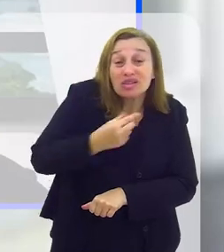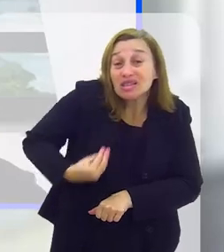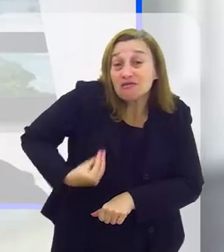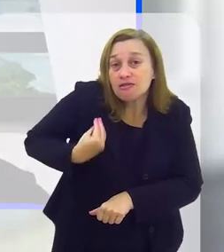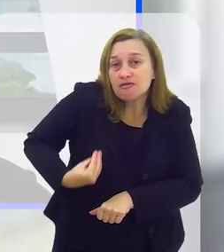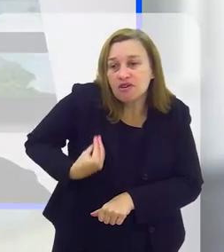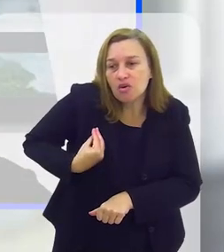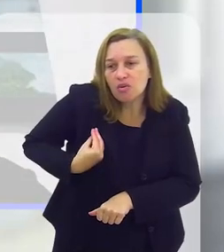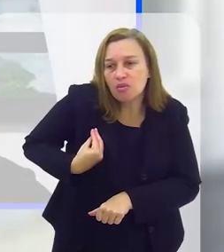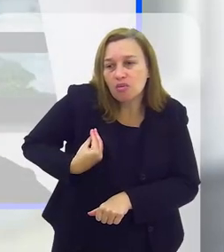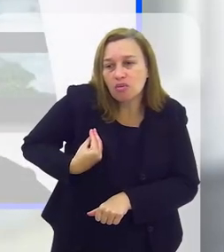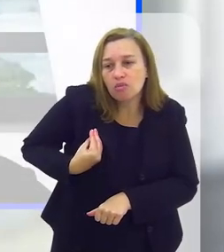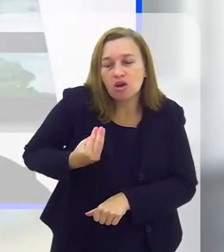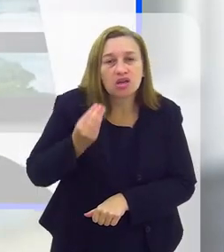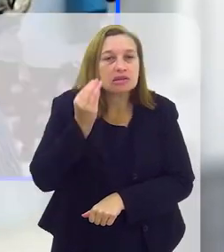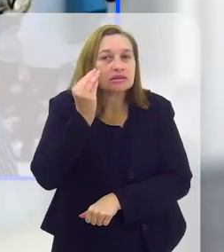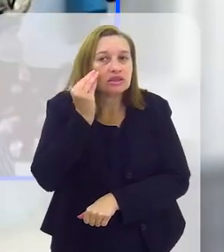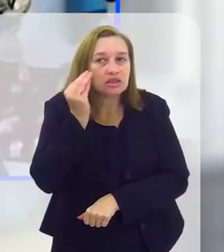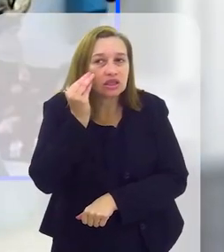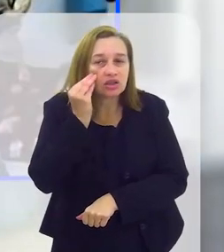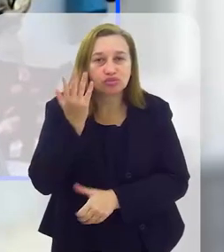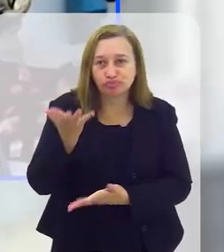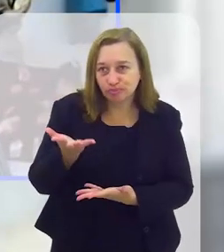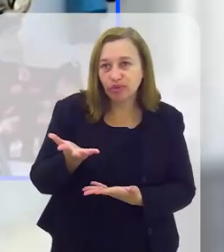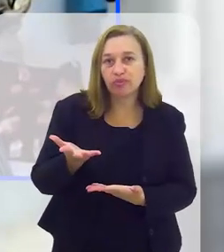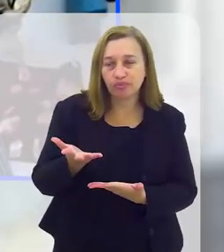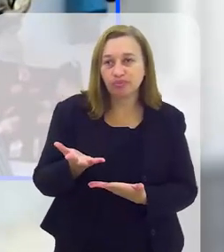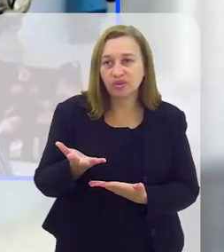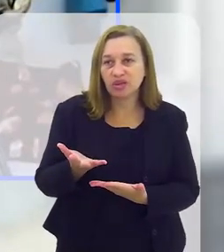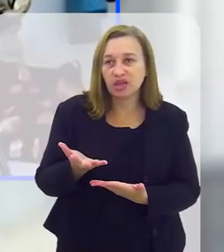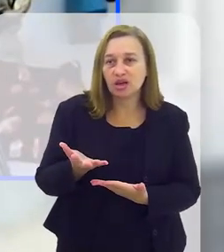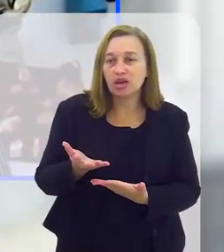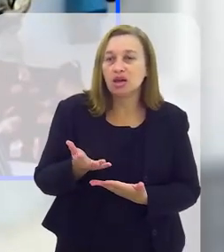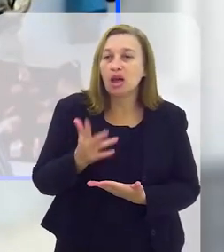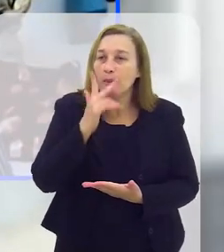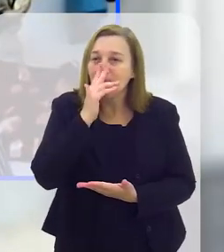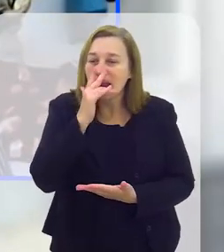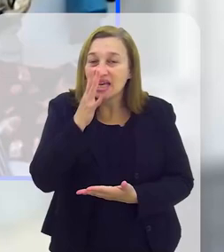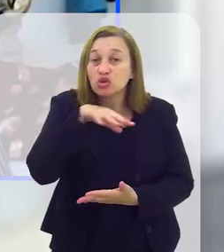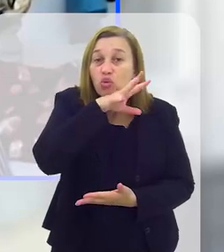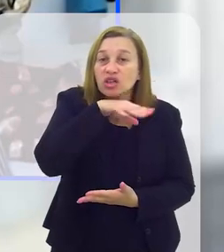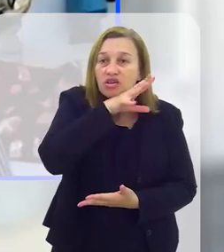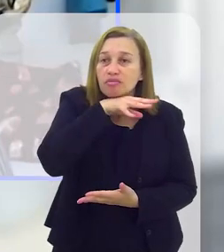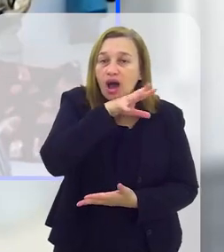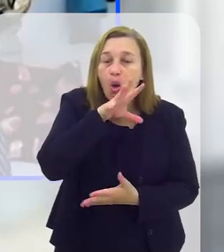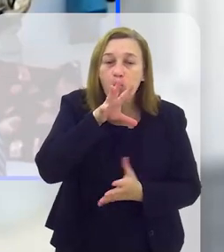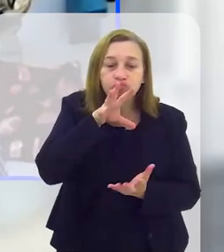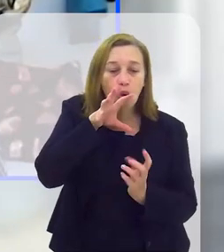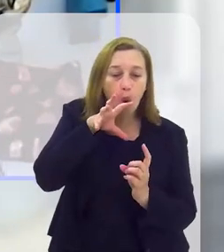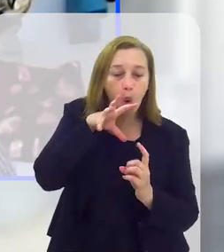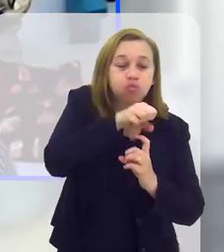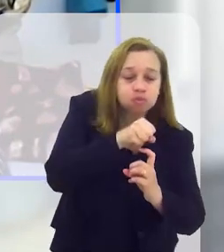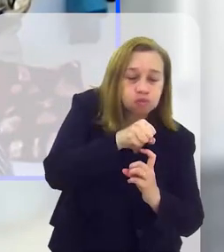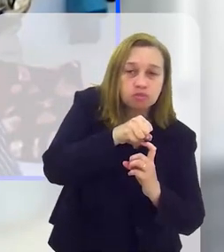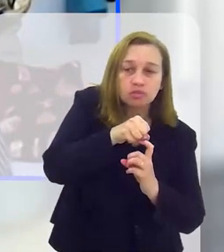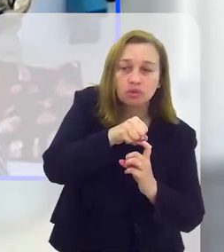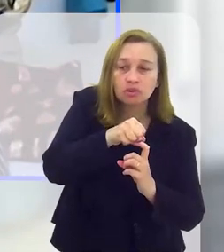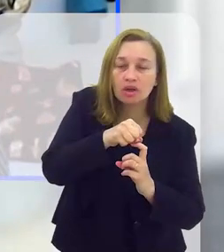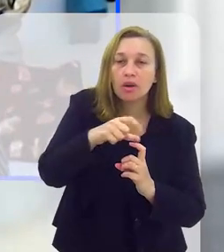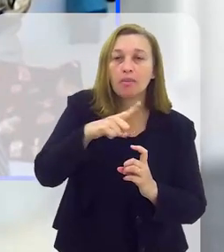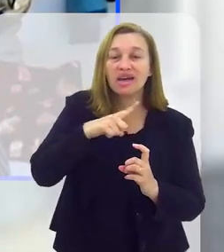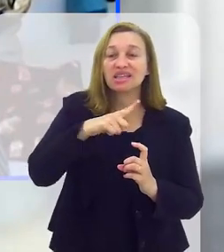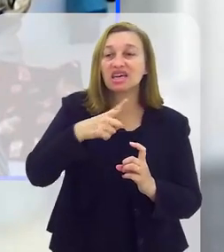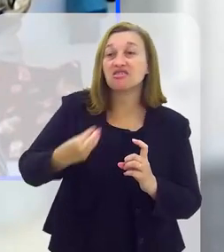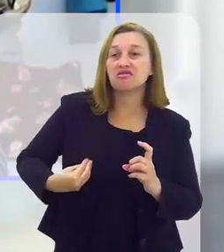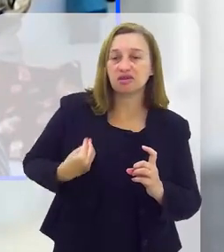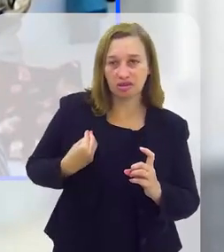sobrevivente, numa selva que, ao procurar sobrevivência, como um animal que mata o outro